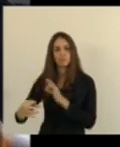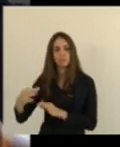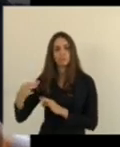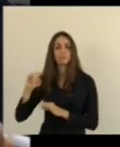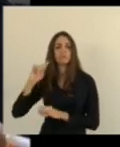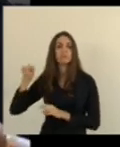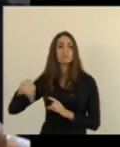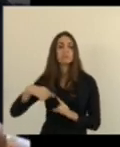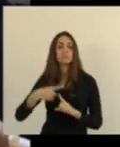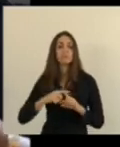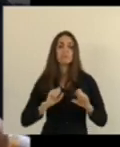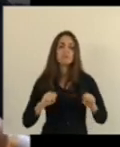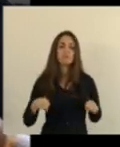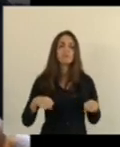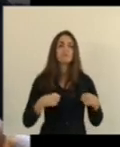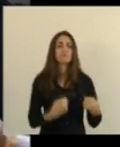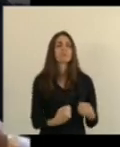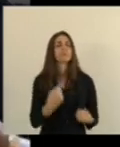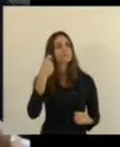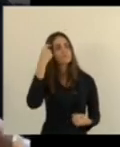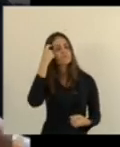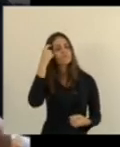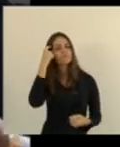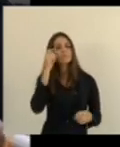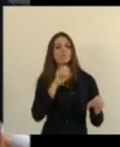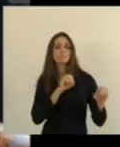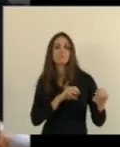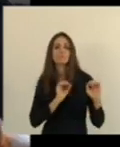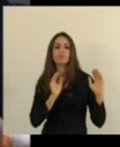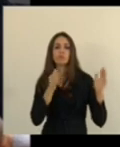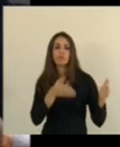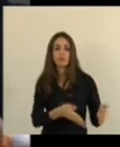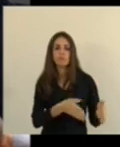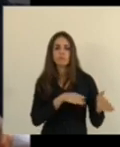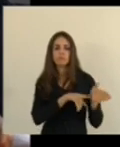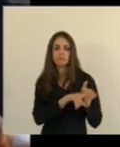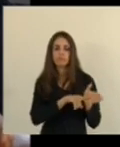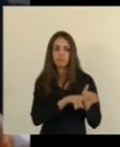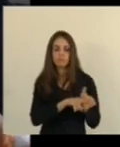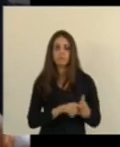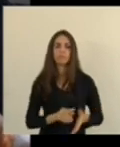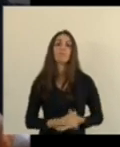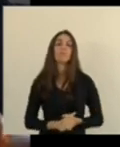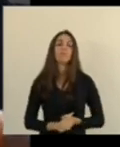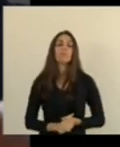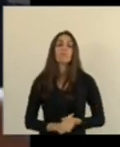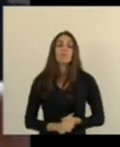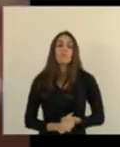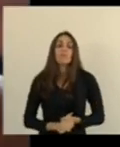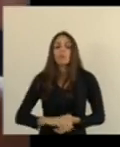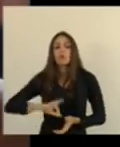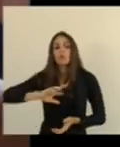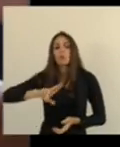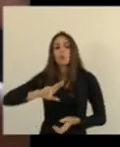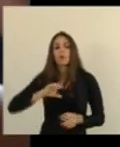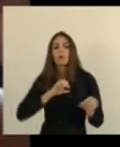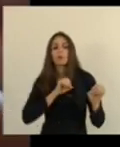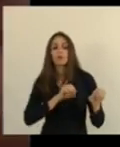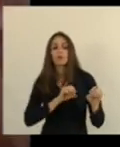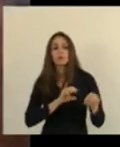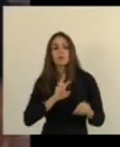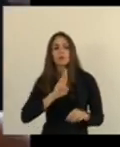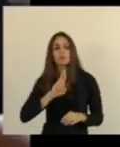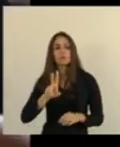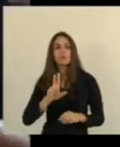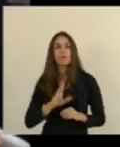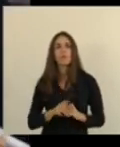vida a pensar a educação. Mas não a pensar a educação só do